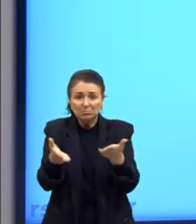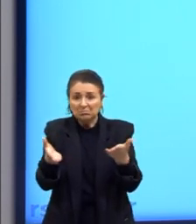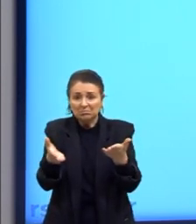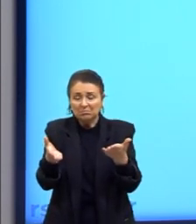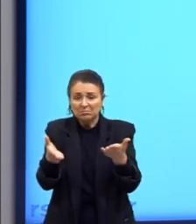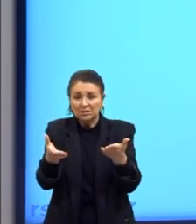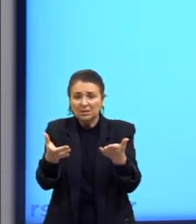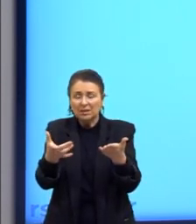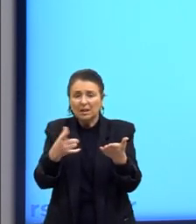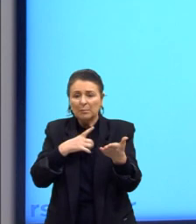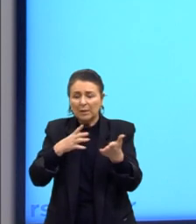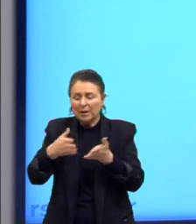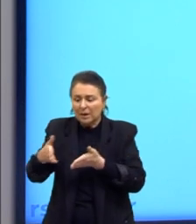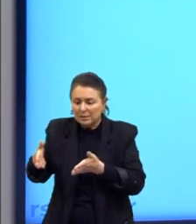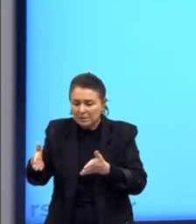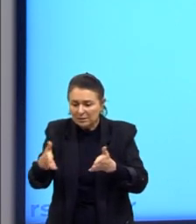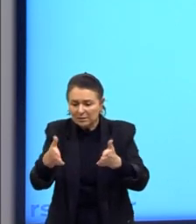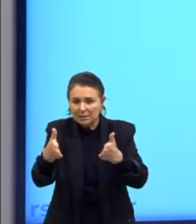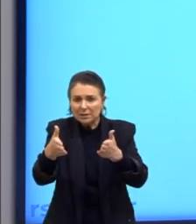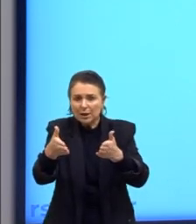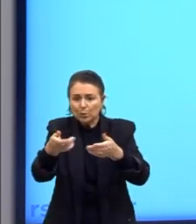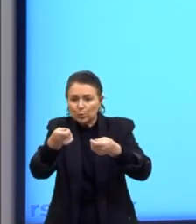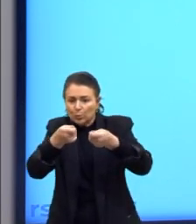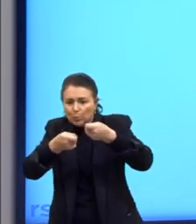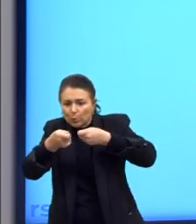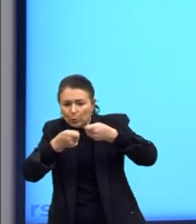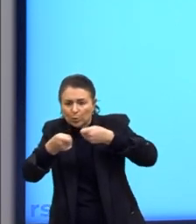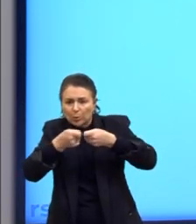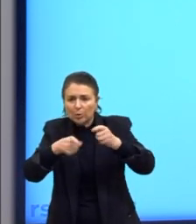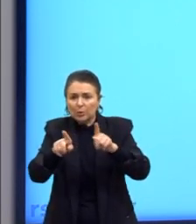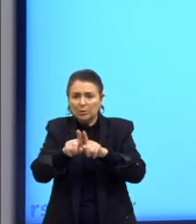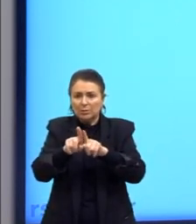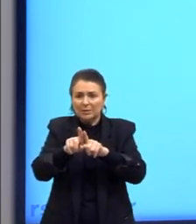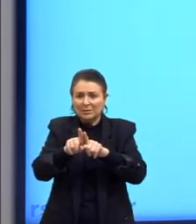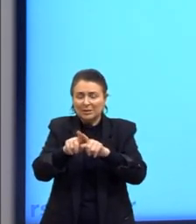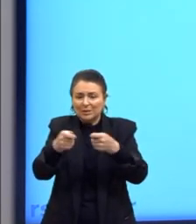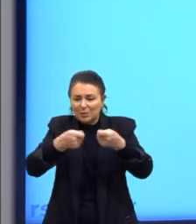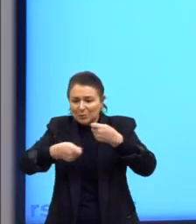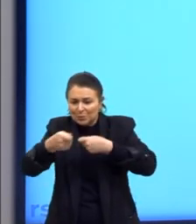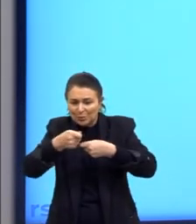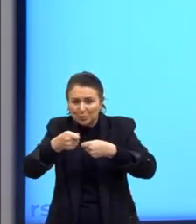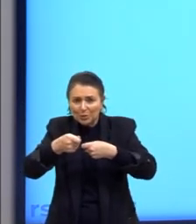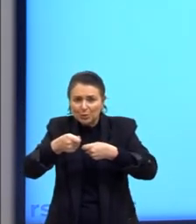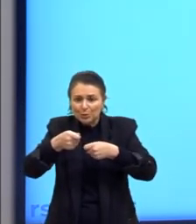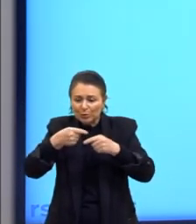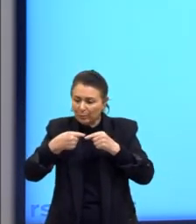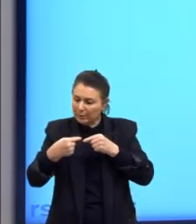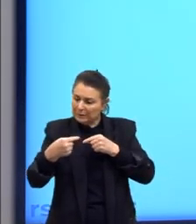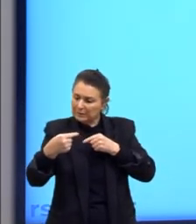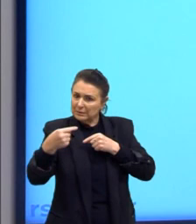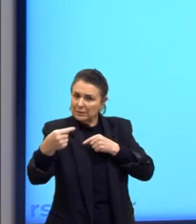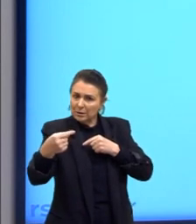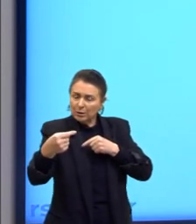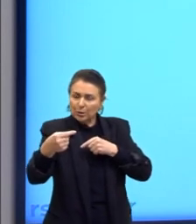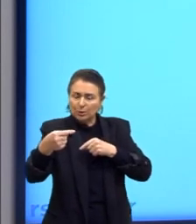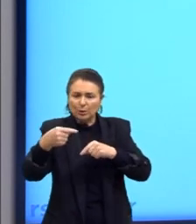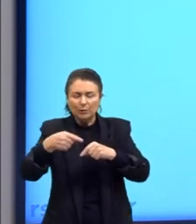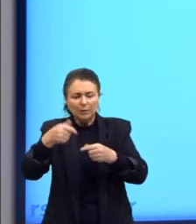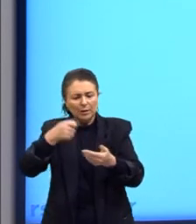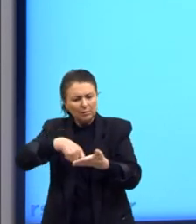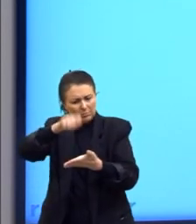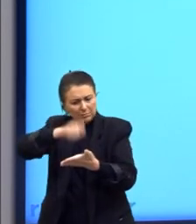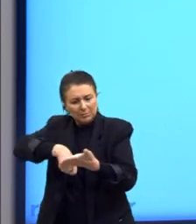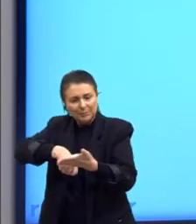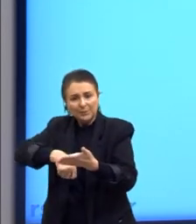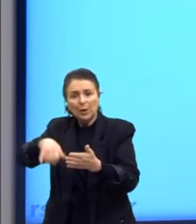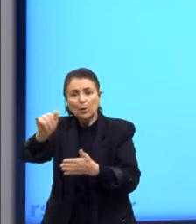autoestradas, há um controle onde nós estamos, há um controle por onde nós passamos. O celular, então, nós temos visto, por exemplo,